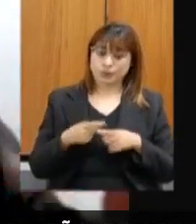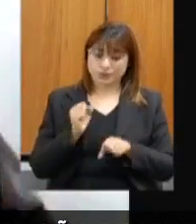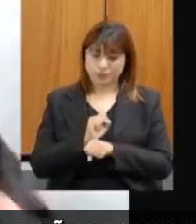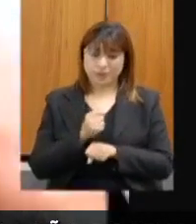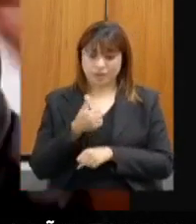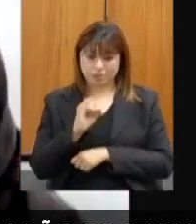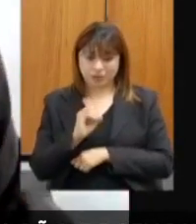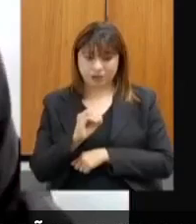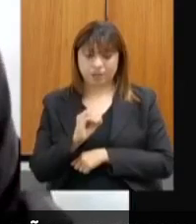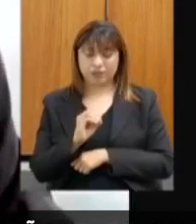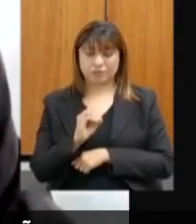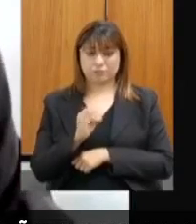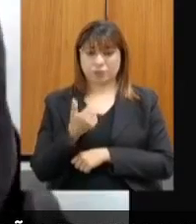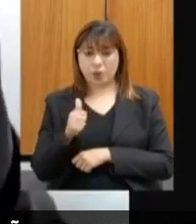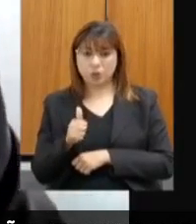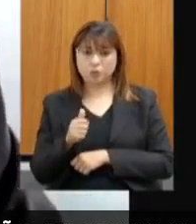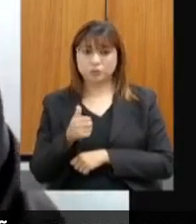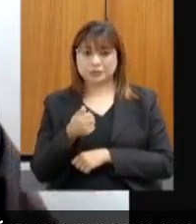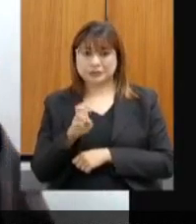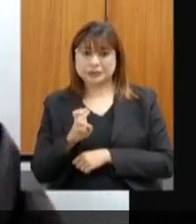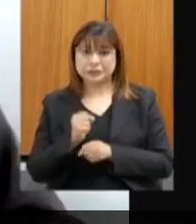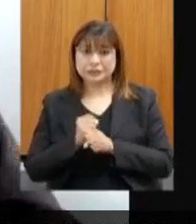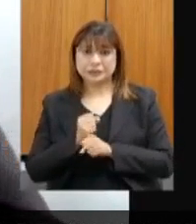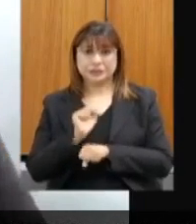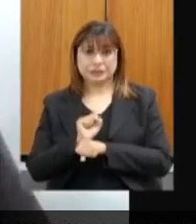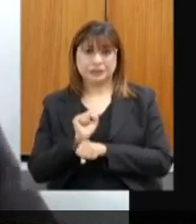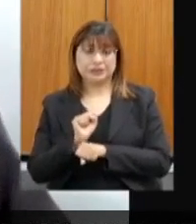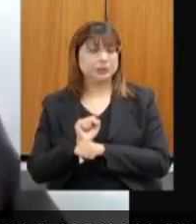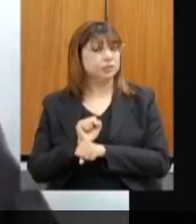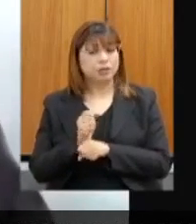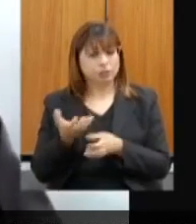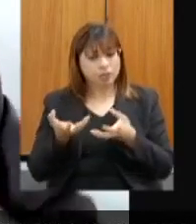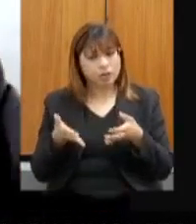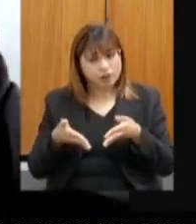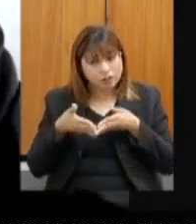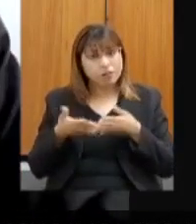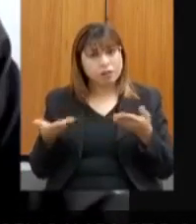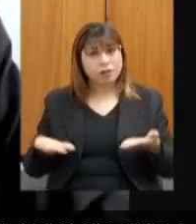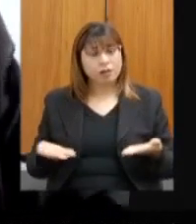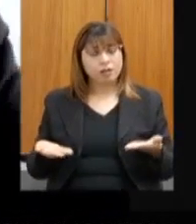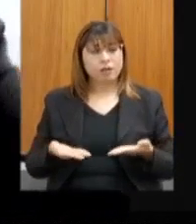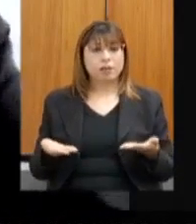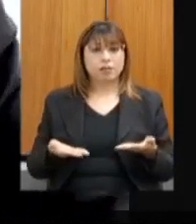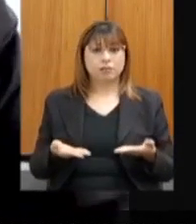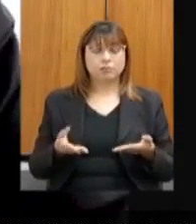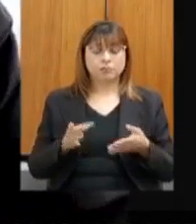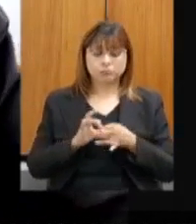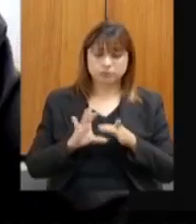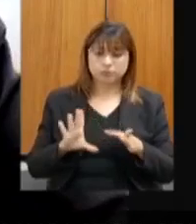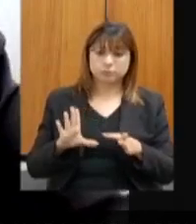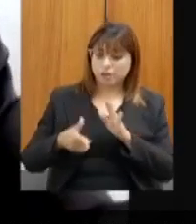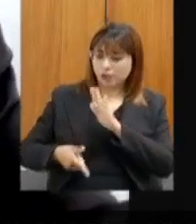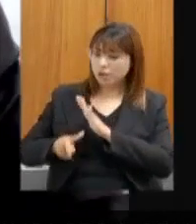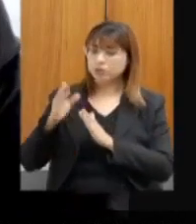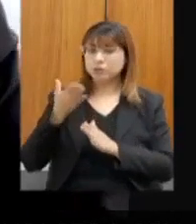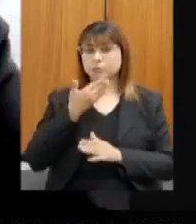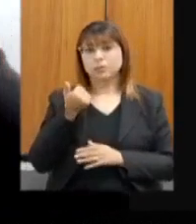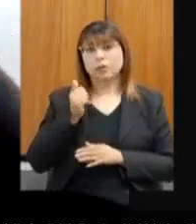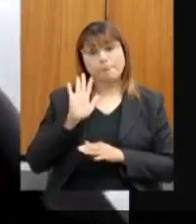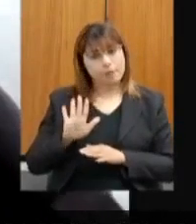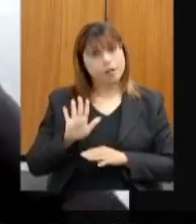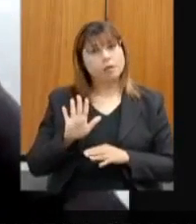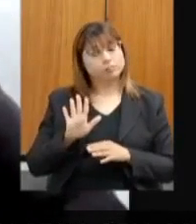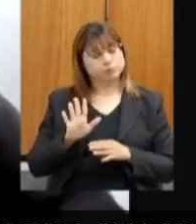12 anos, mais 15 anos? Não. Eu quero ver o seu licenciamento agora, quanto antes, melhor, desde que mantida a